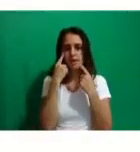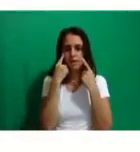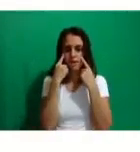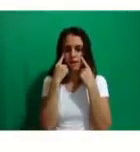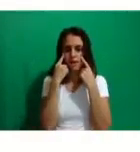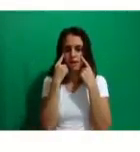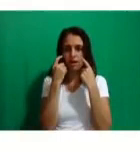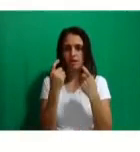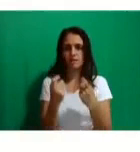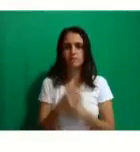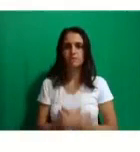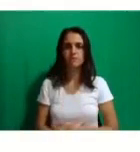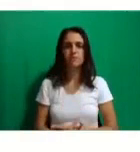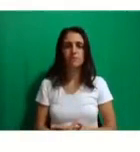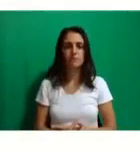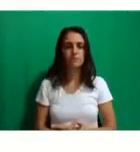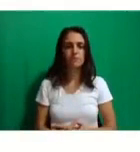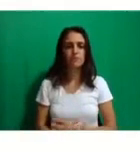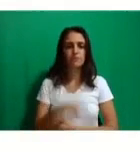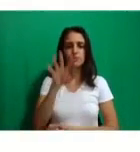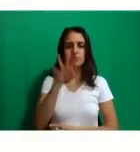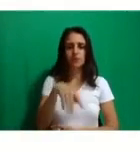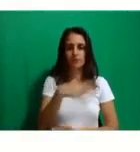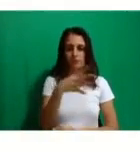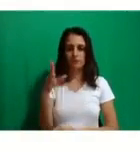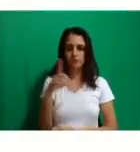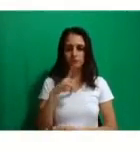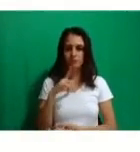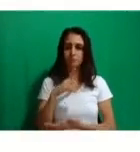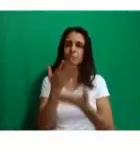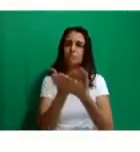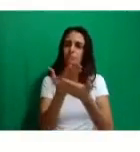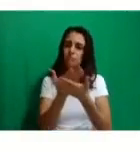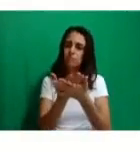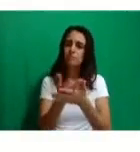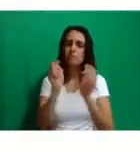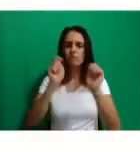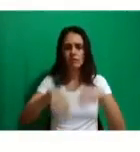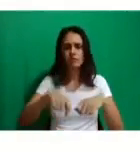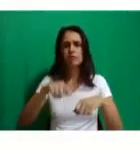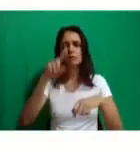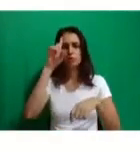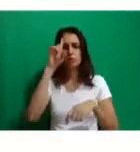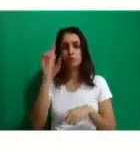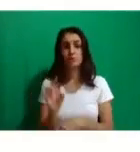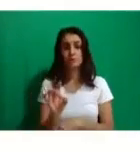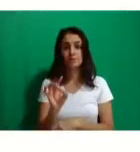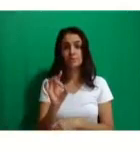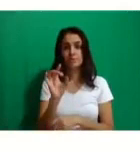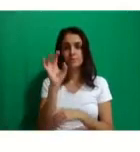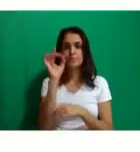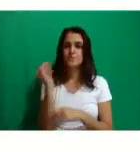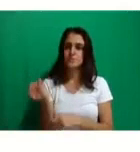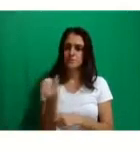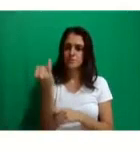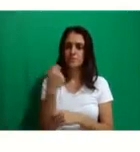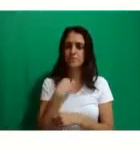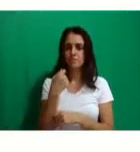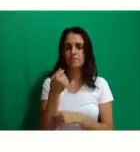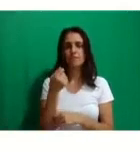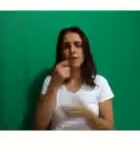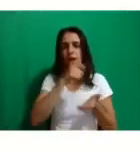Pelo calendário acadêmico, vocês acompanham todas as datas importantes do nosso curso. Precisam ficar atentos a elas,